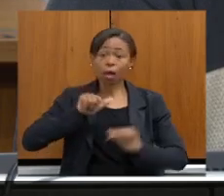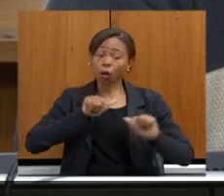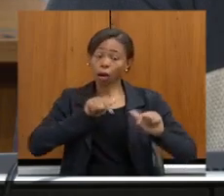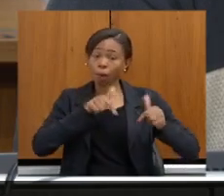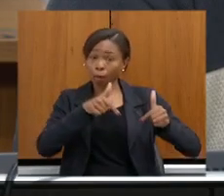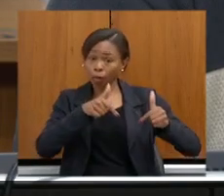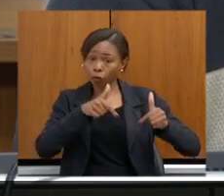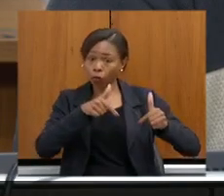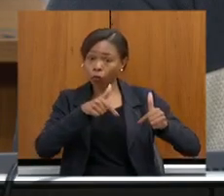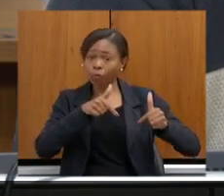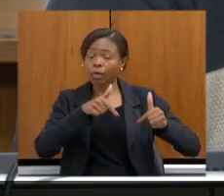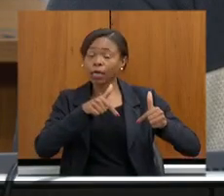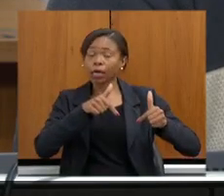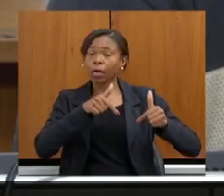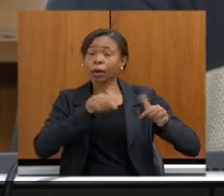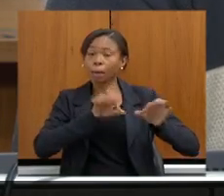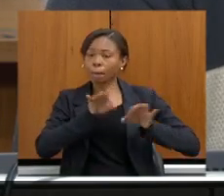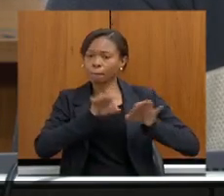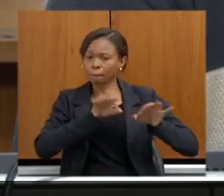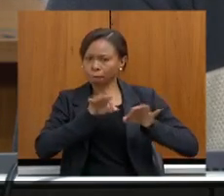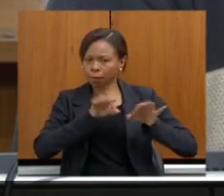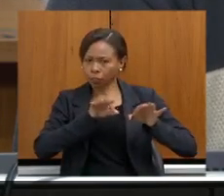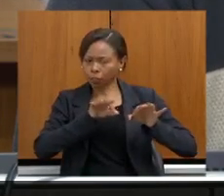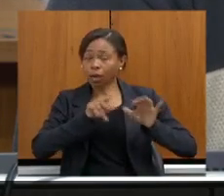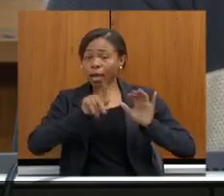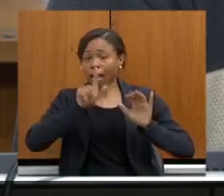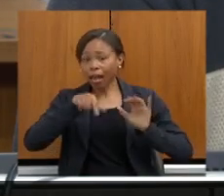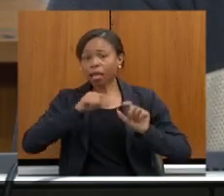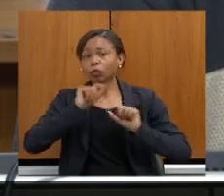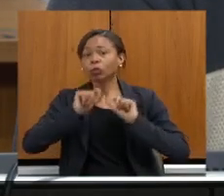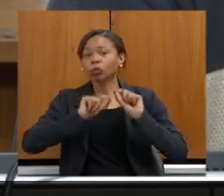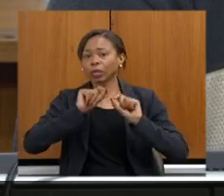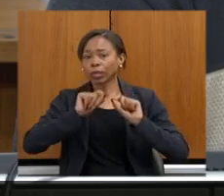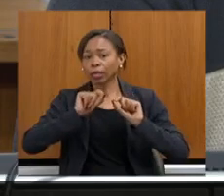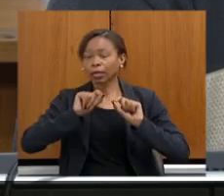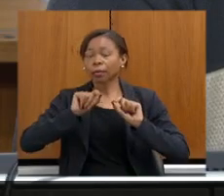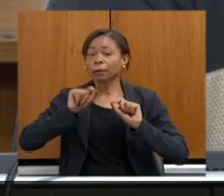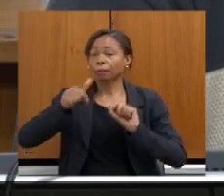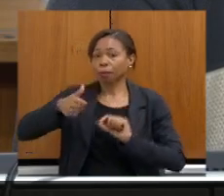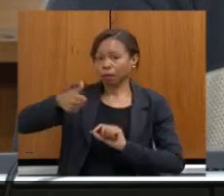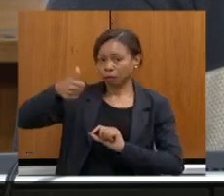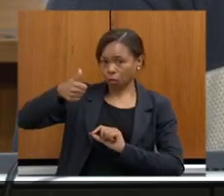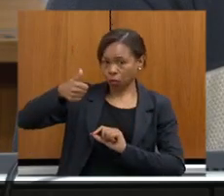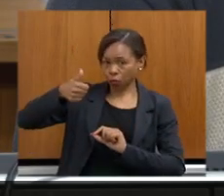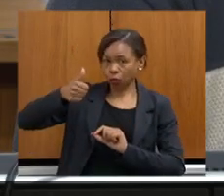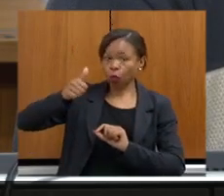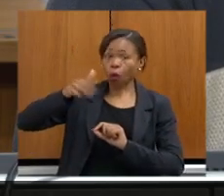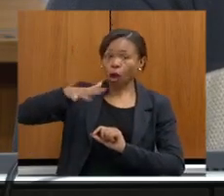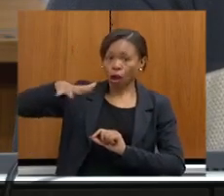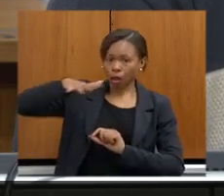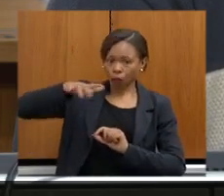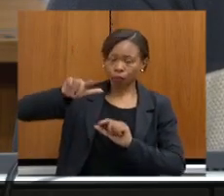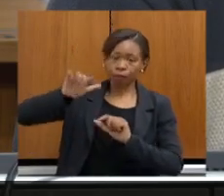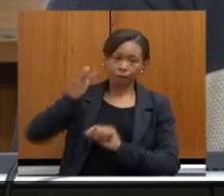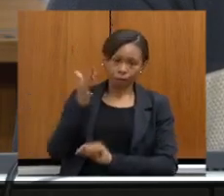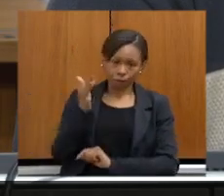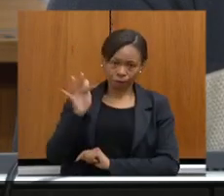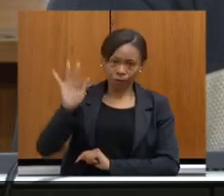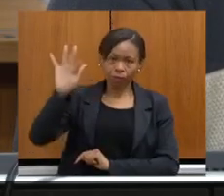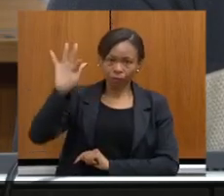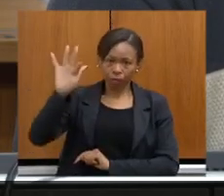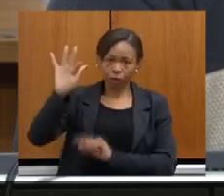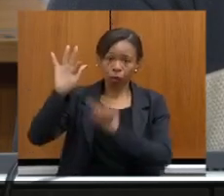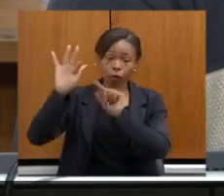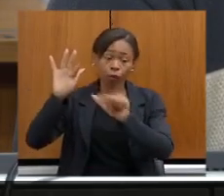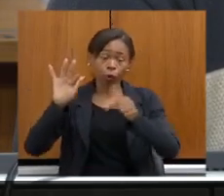ação. plano de ação sai das ações definidas no âmbito federal e aí traz essas ações